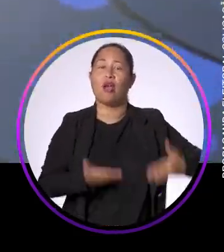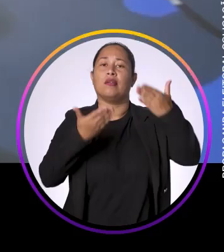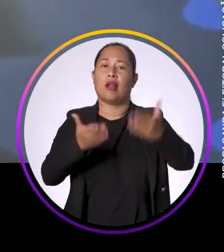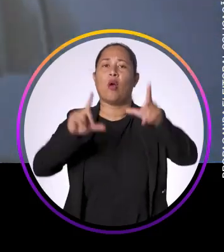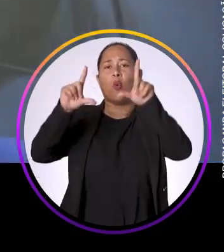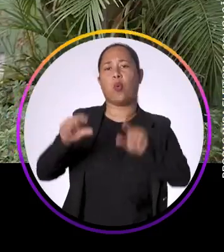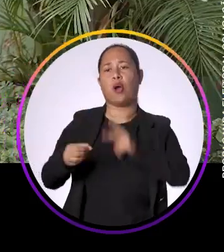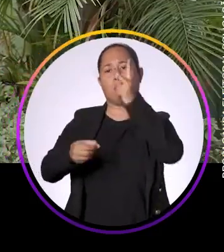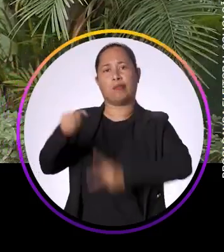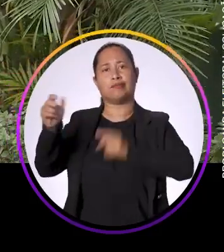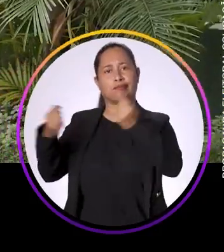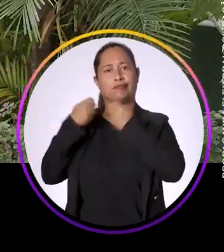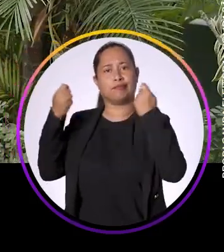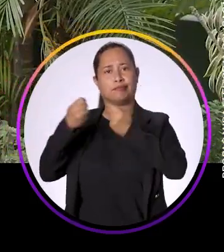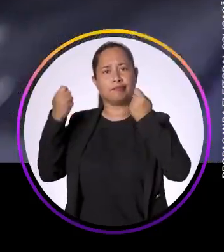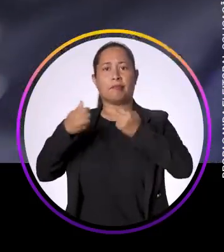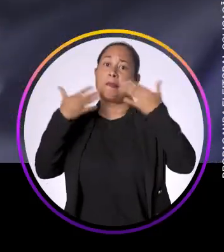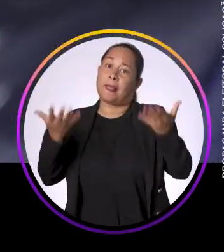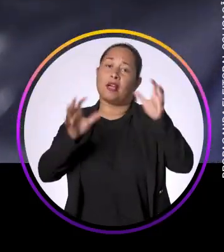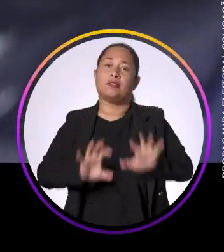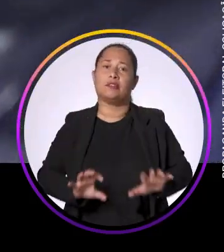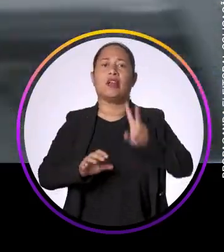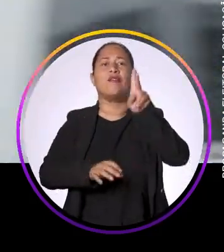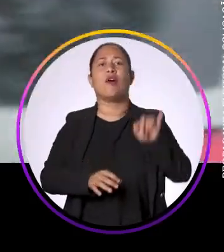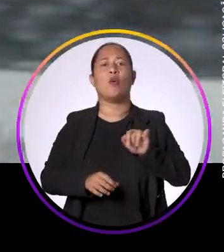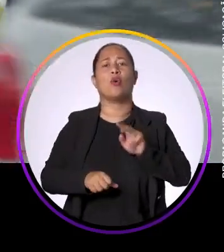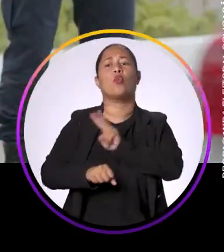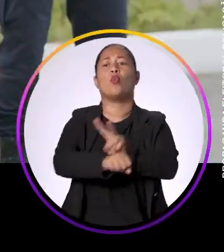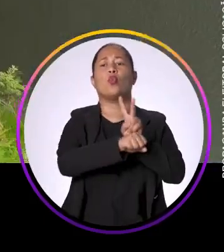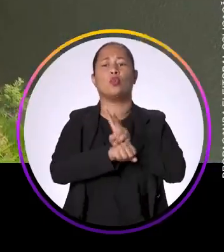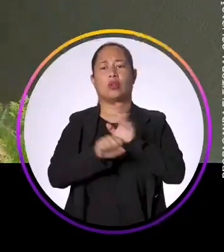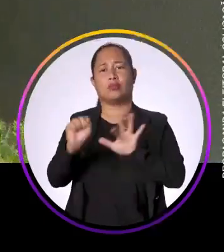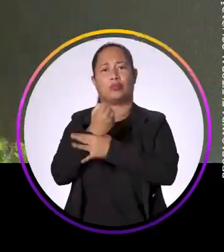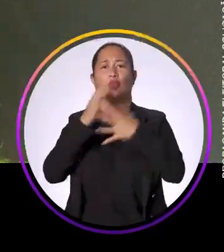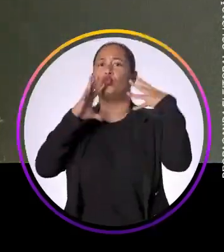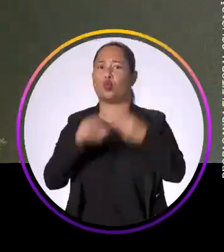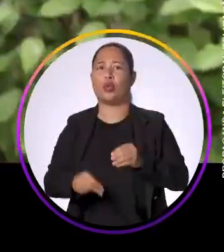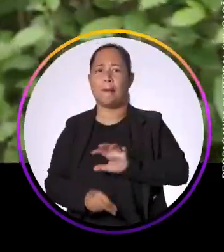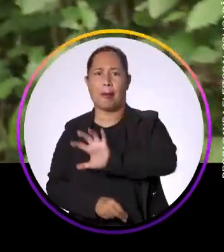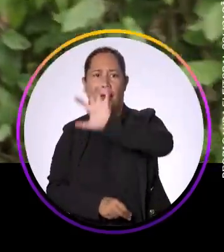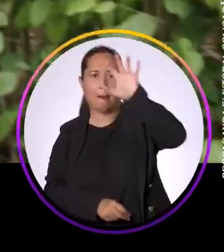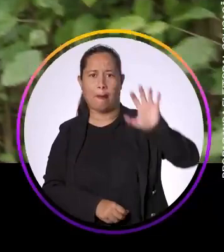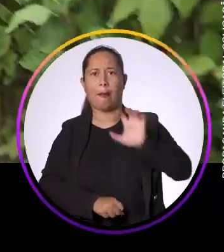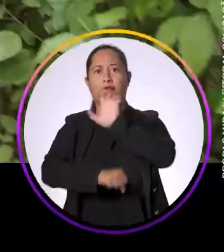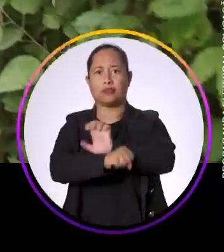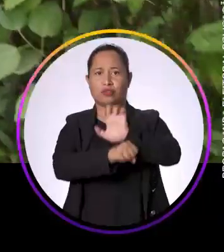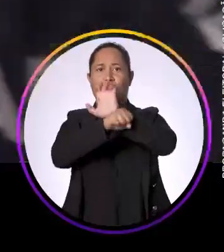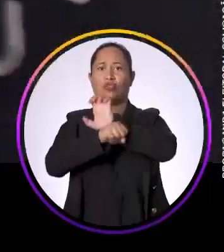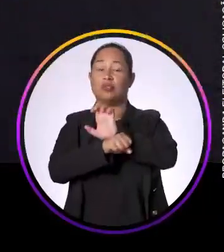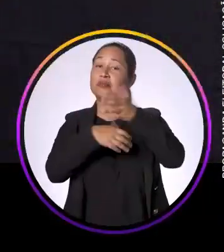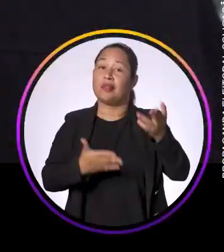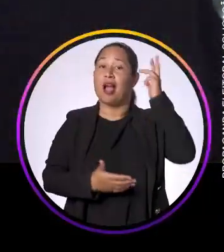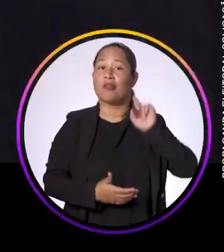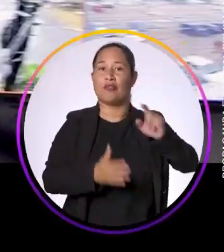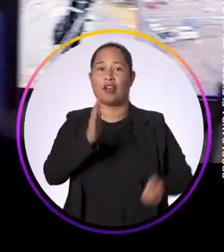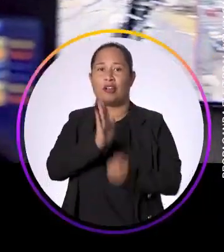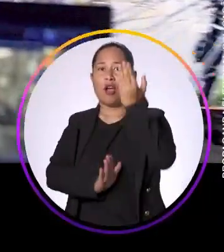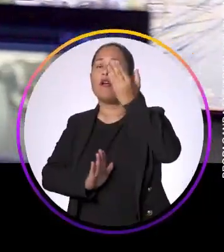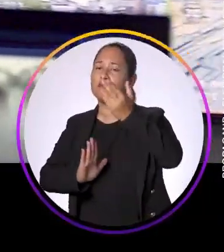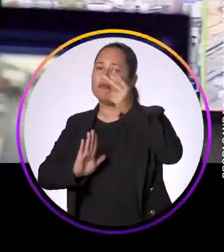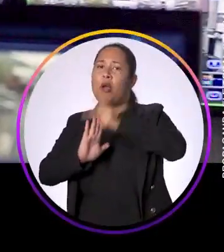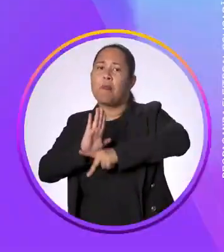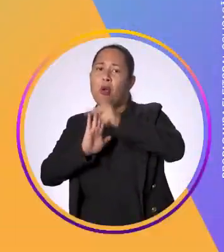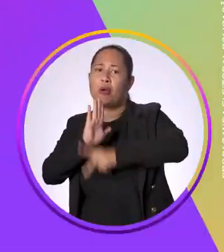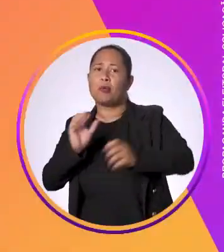governar que ela reduziu a violência em Caruaru. E é assim que ela vai cuidar da segurança em todas as regiões do nosso estado. Raquel vai